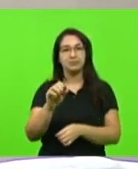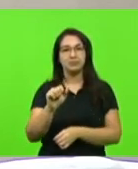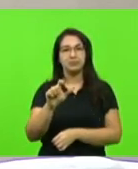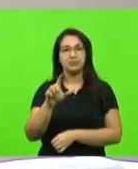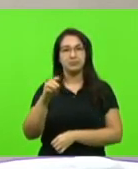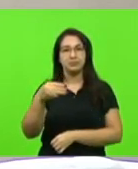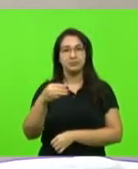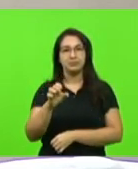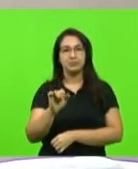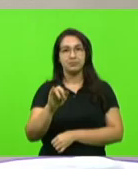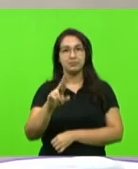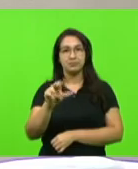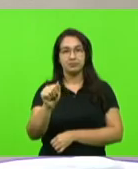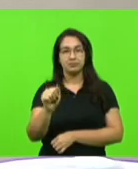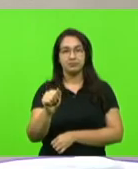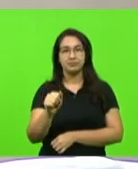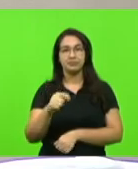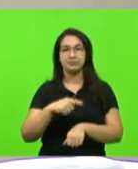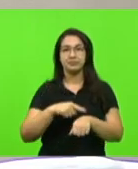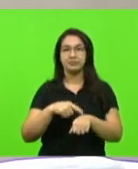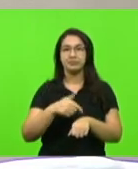V. Exª terá 10 minutos, deputado.